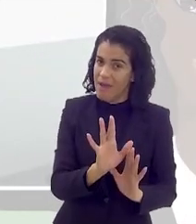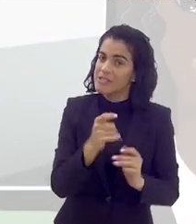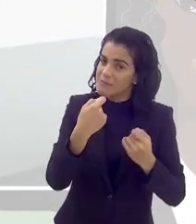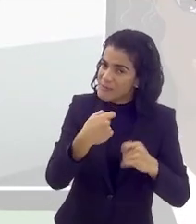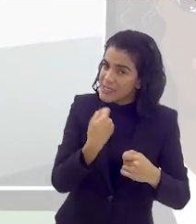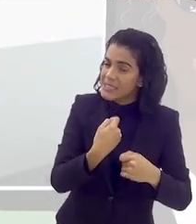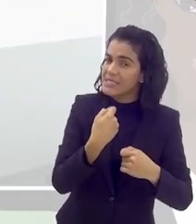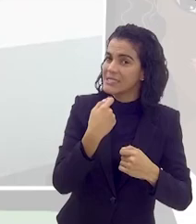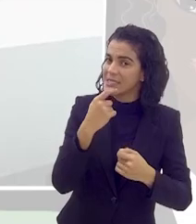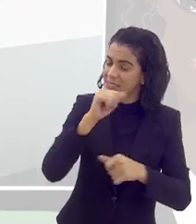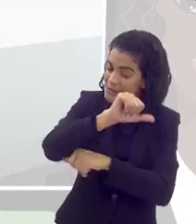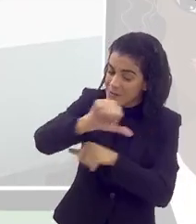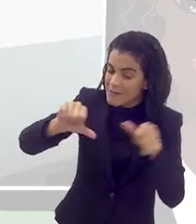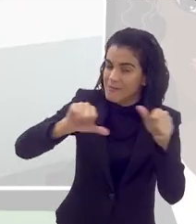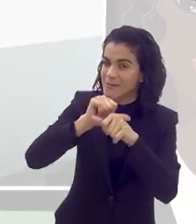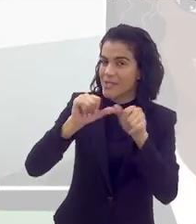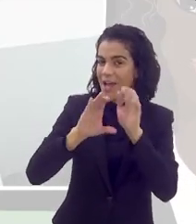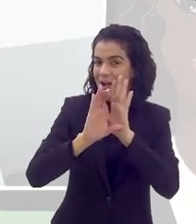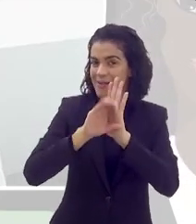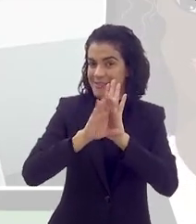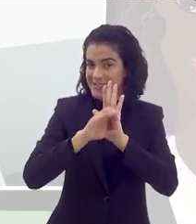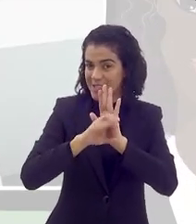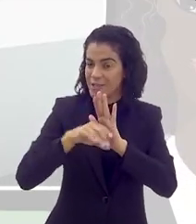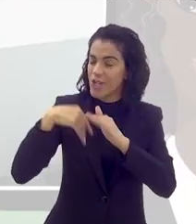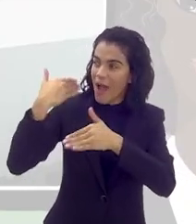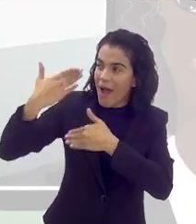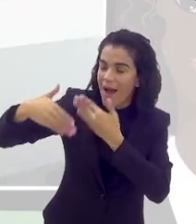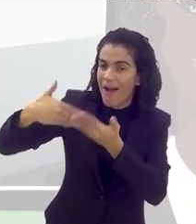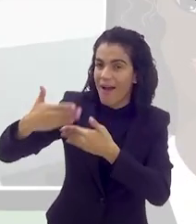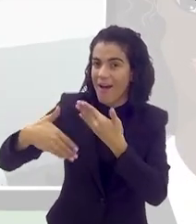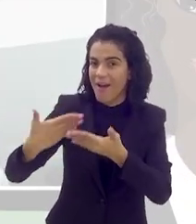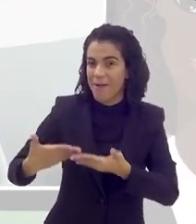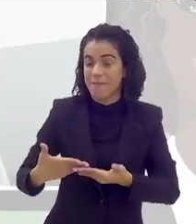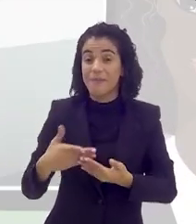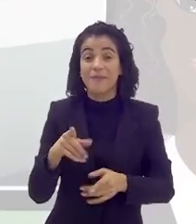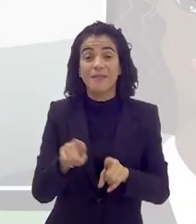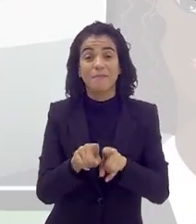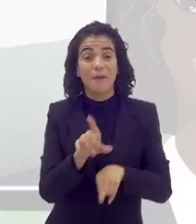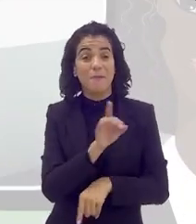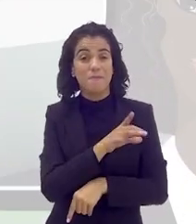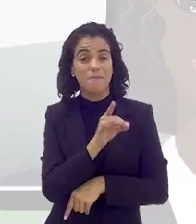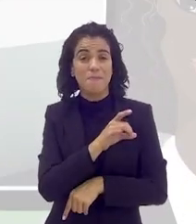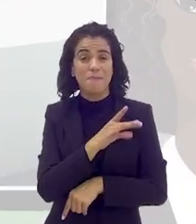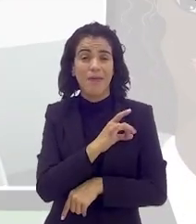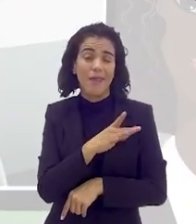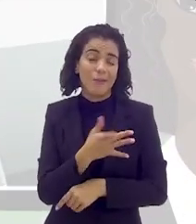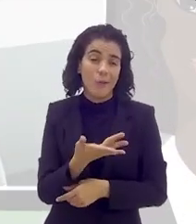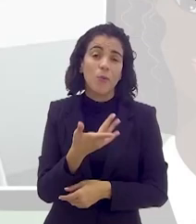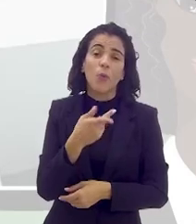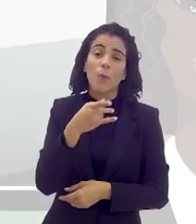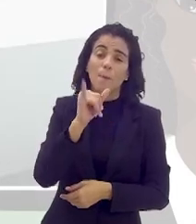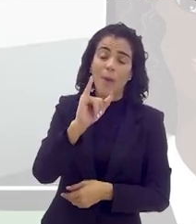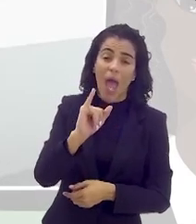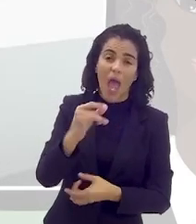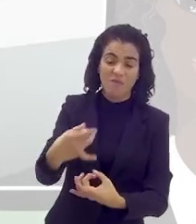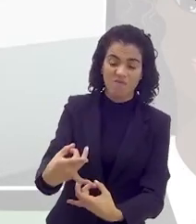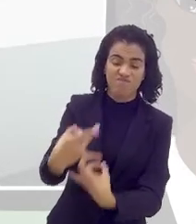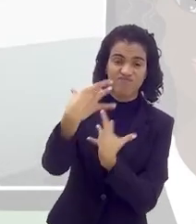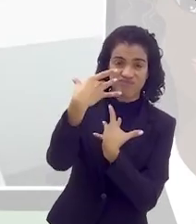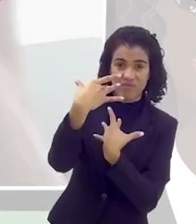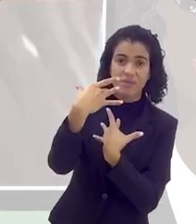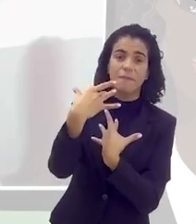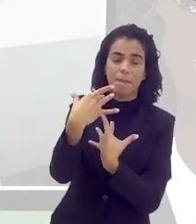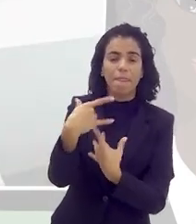a gente precisa realmente rever esses conselhos que a gente carrega aí há tanto tempo, né? E o medo de deixar de ser amado, que o pai também